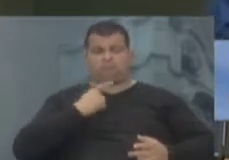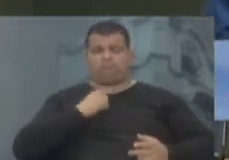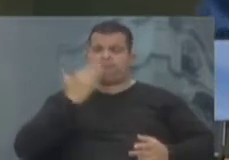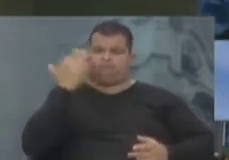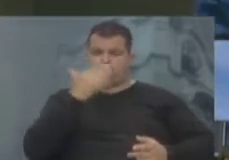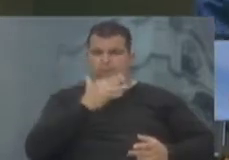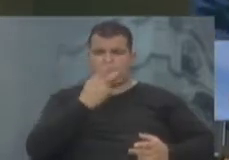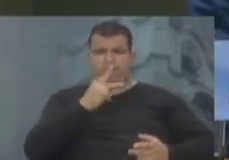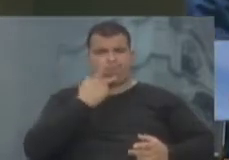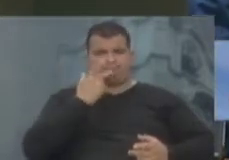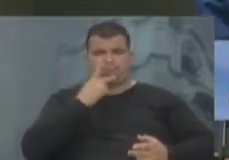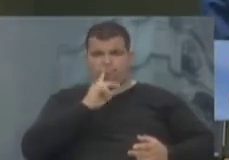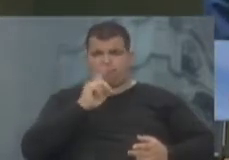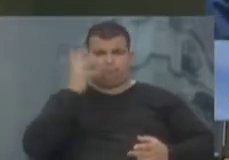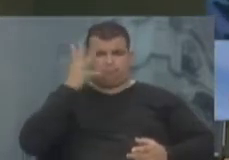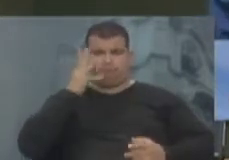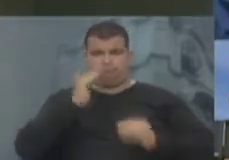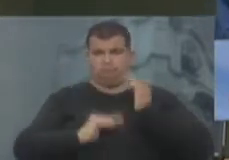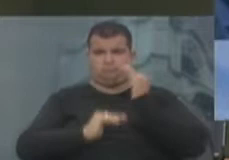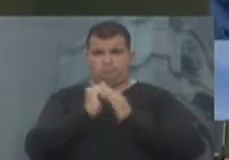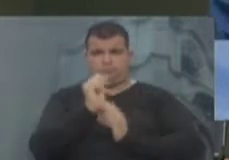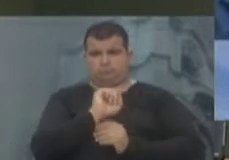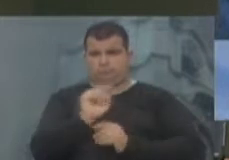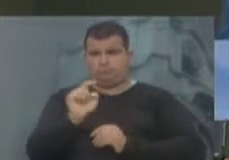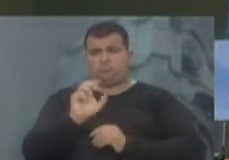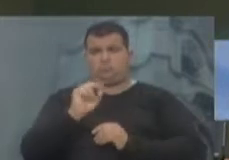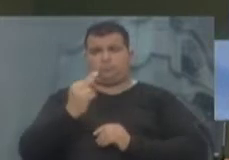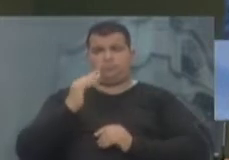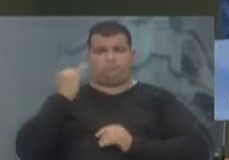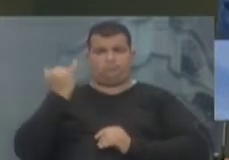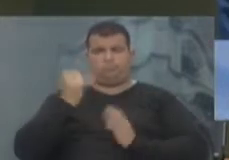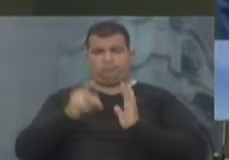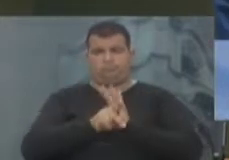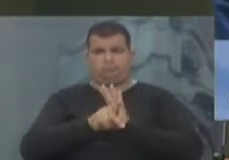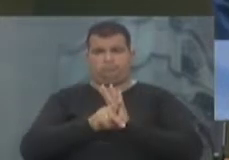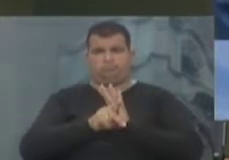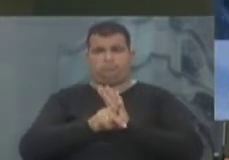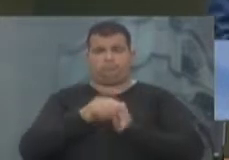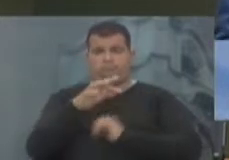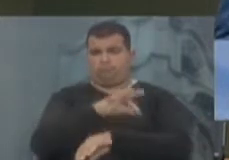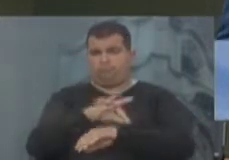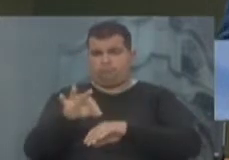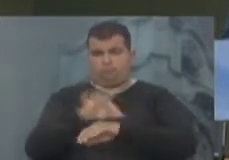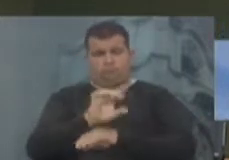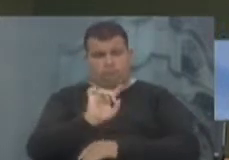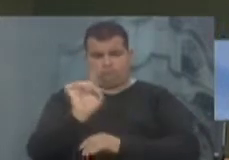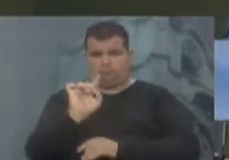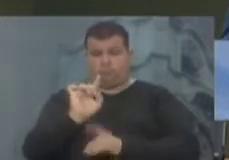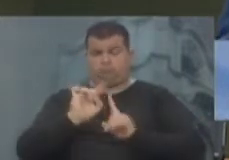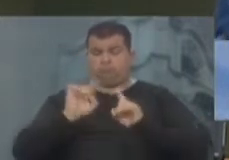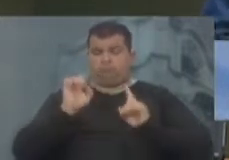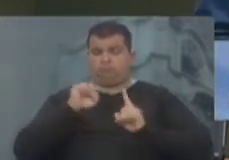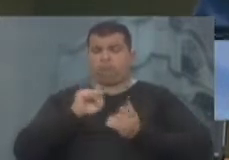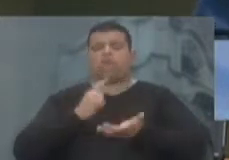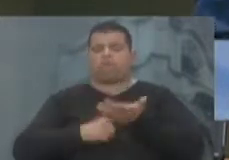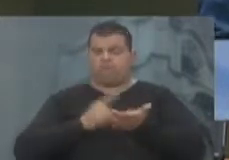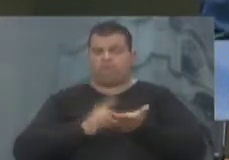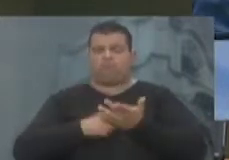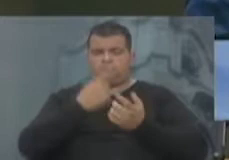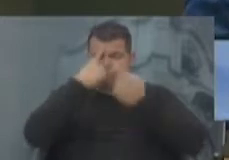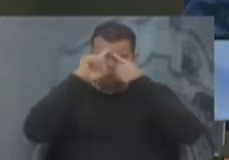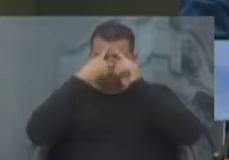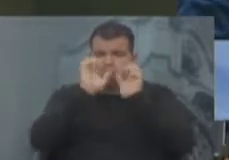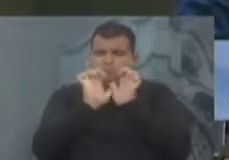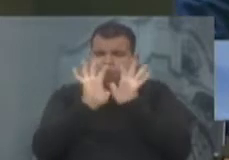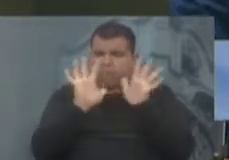de que não se tratava de um discurso técnico ou de alguma importância para com os arquitetos e urbanistas, mas sim de uma agenda ideológica muito clara